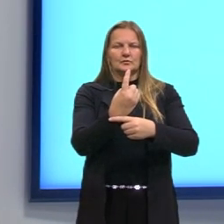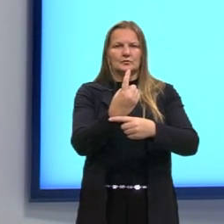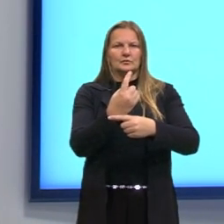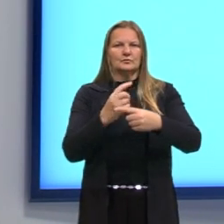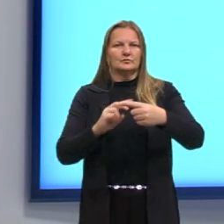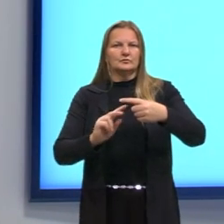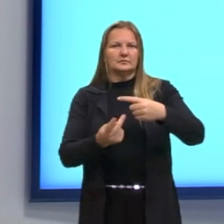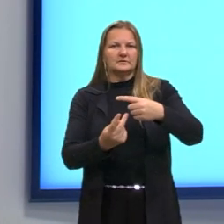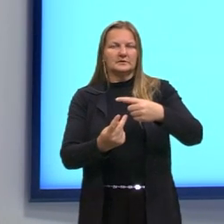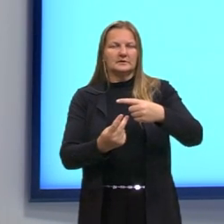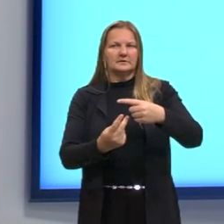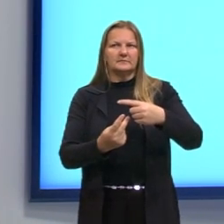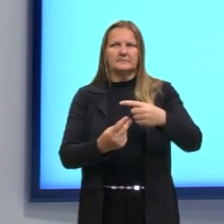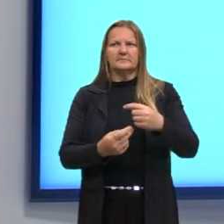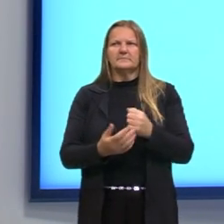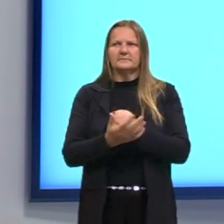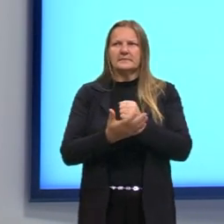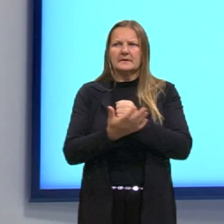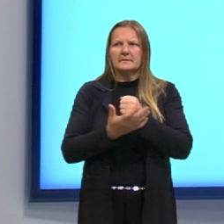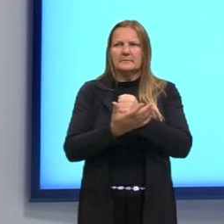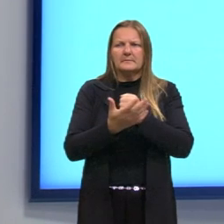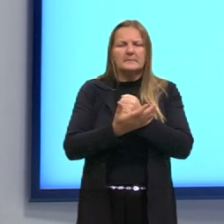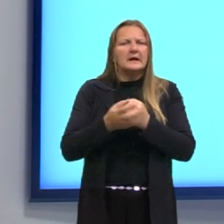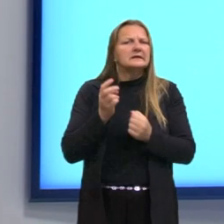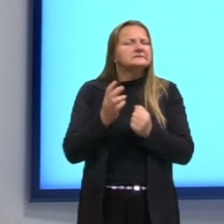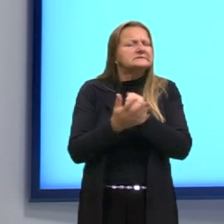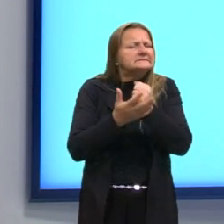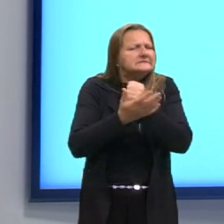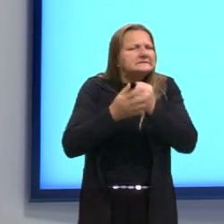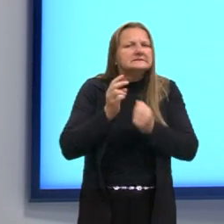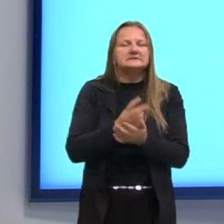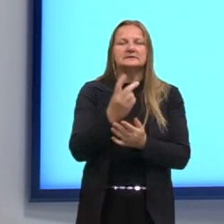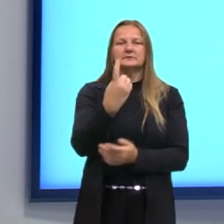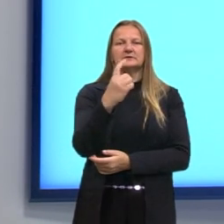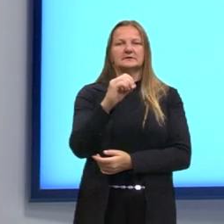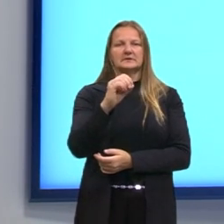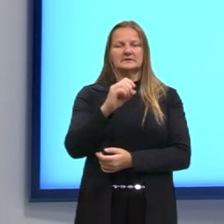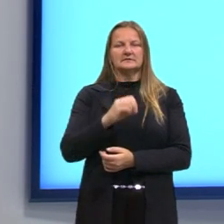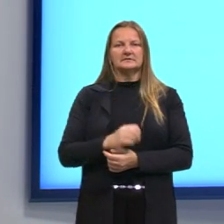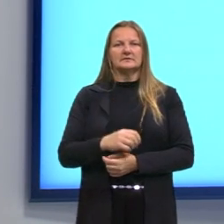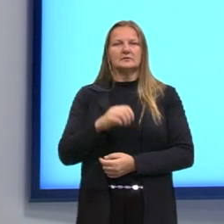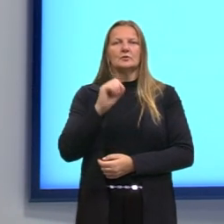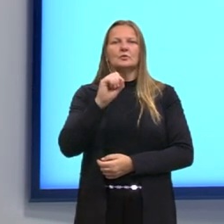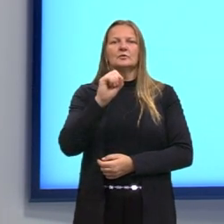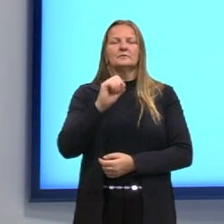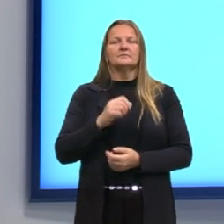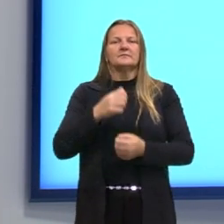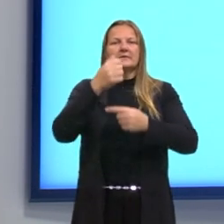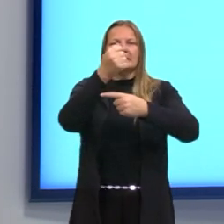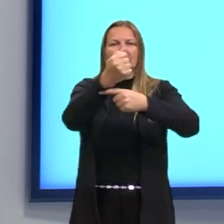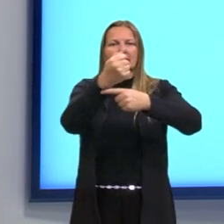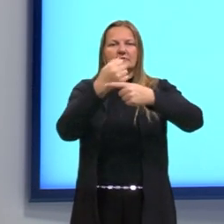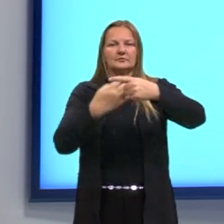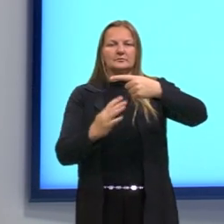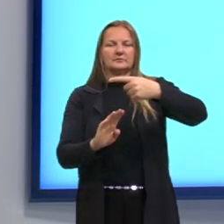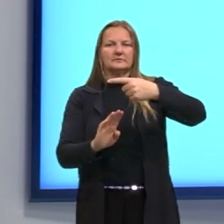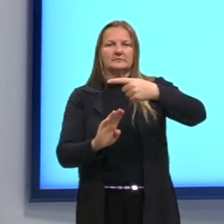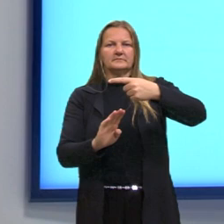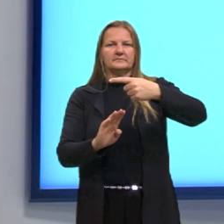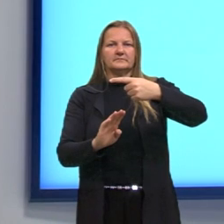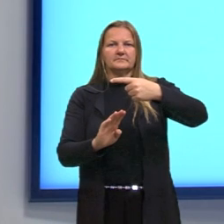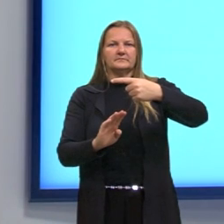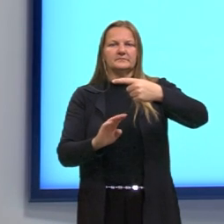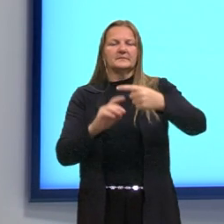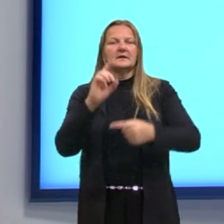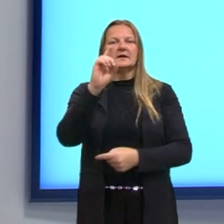10. Mas o H, a gente viu que é A sobre B, né? Ou então, 10 elevado a menos 7